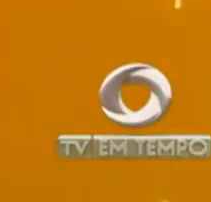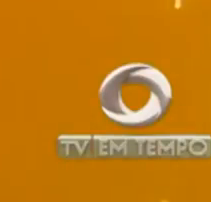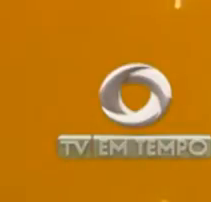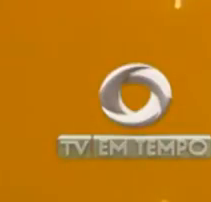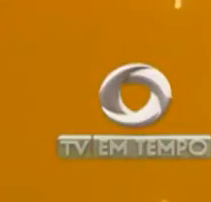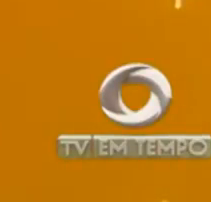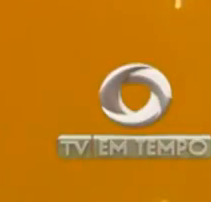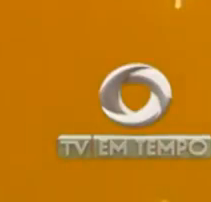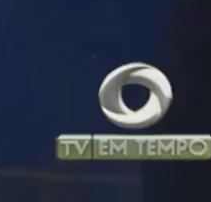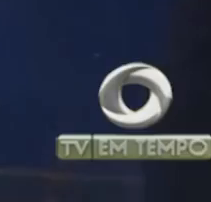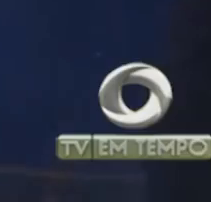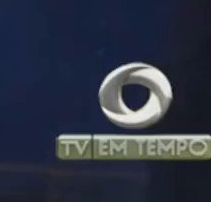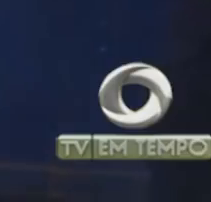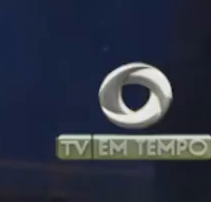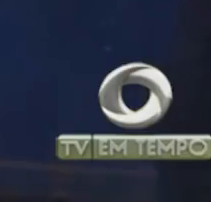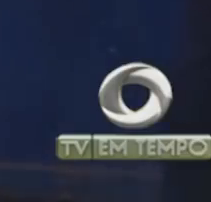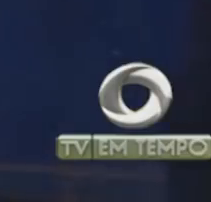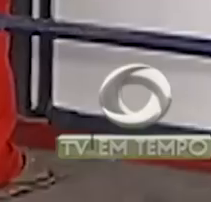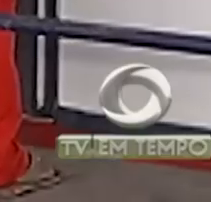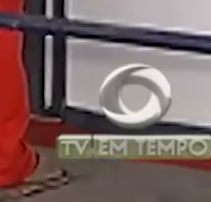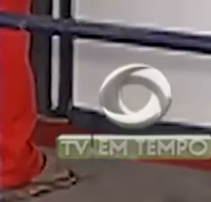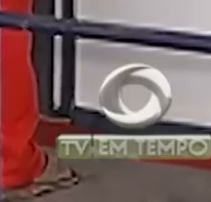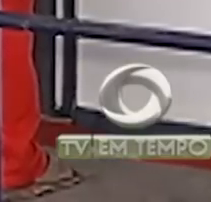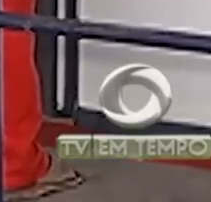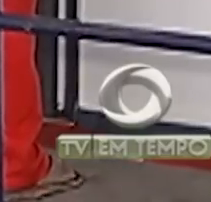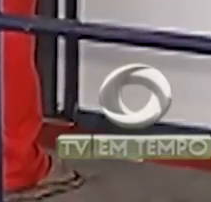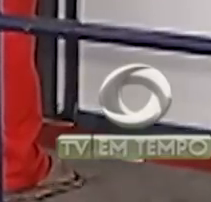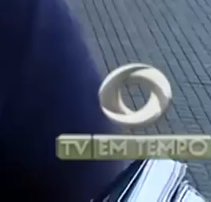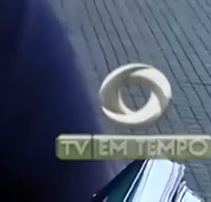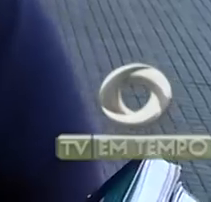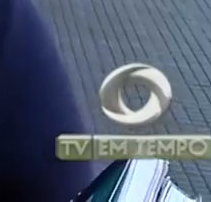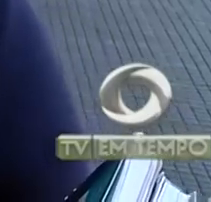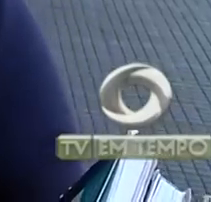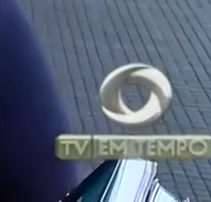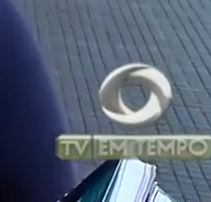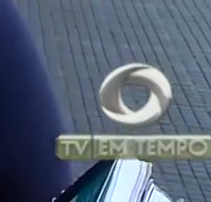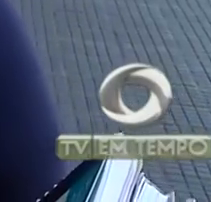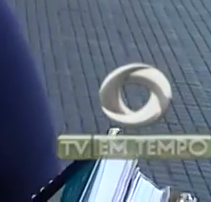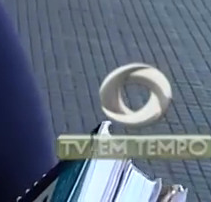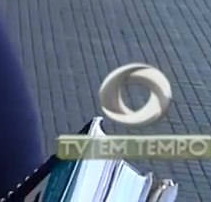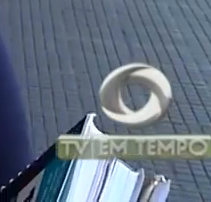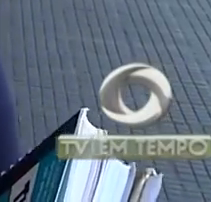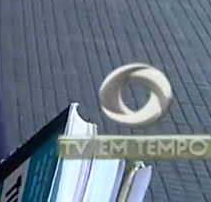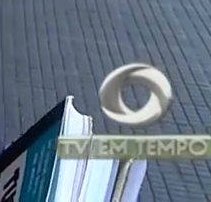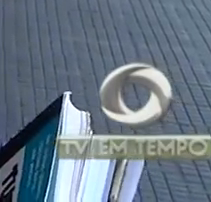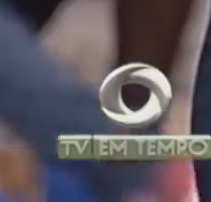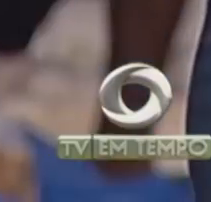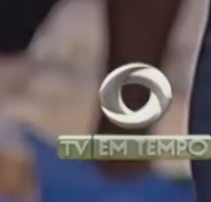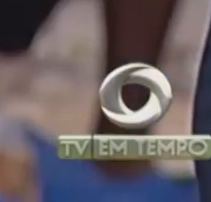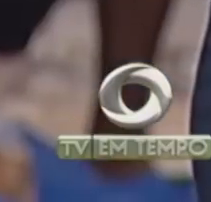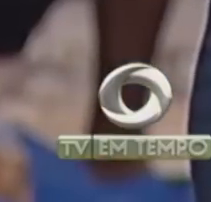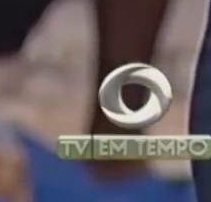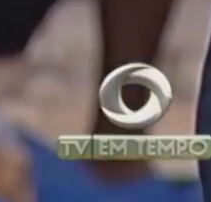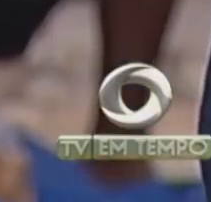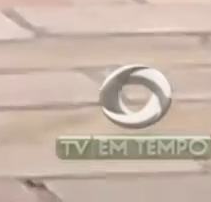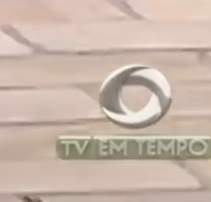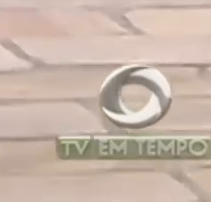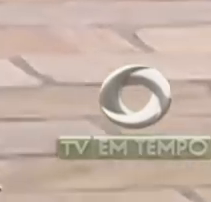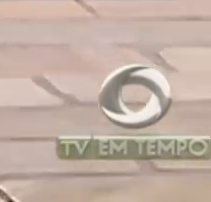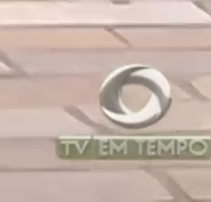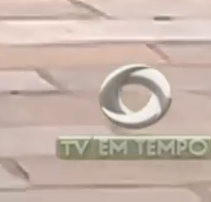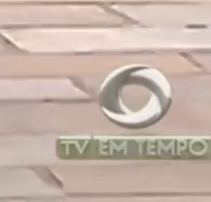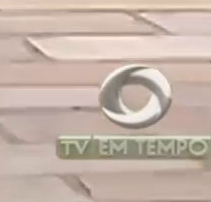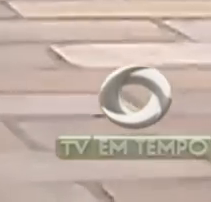grande. Os cuidados vão além da preocupação com a bolsa. Tem que encarar o medo. É o jeito. Quem escapa no